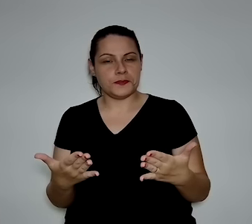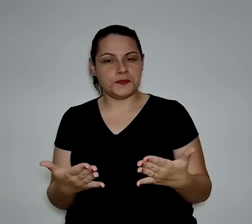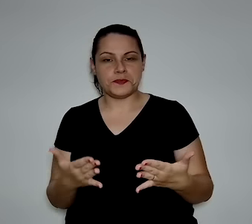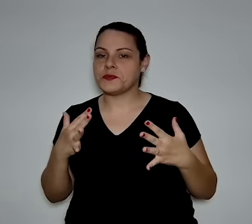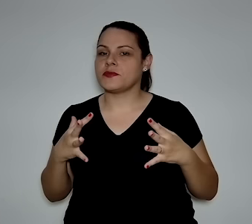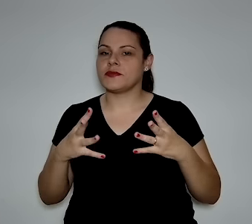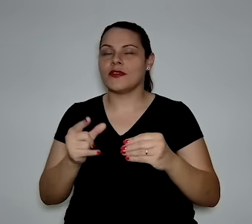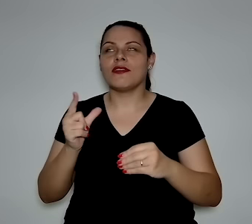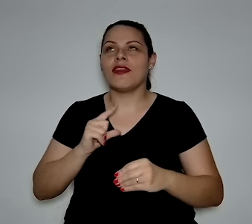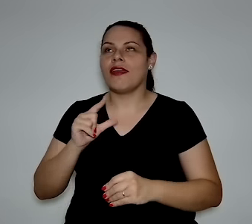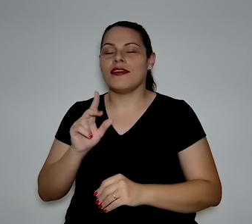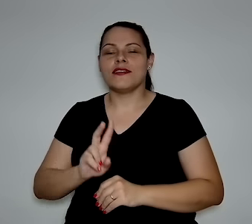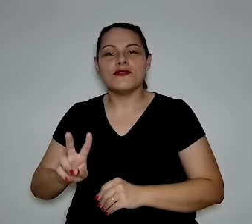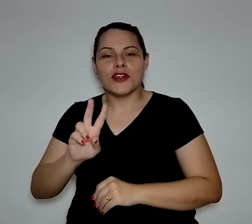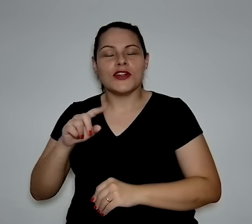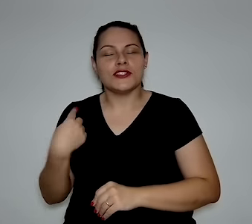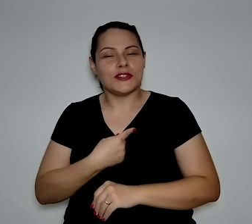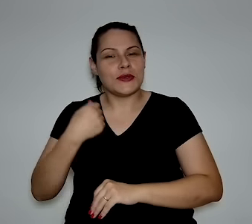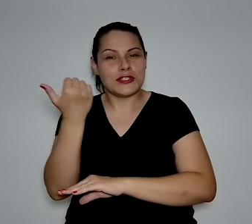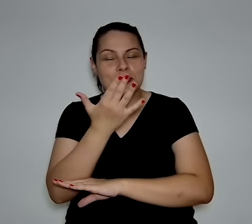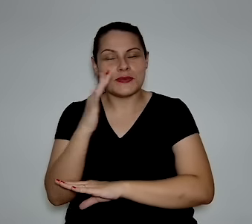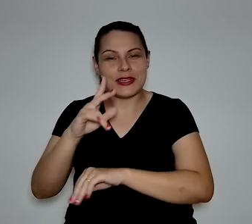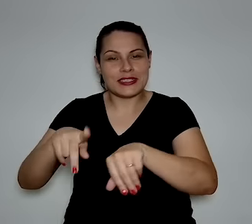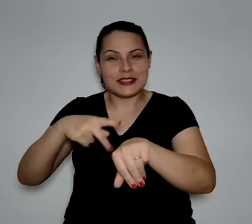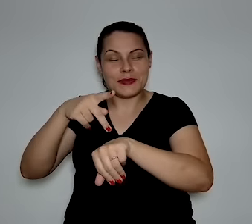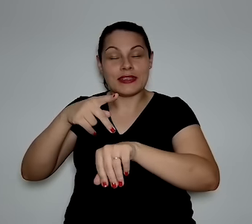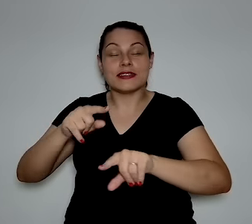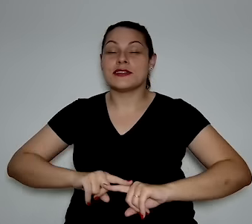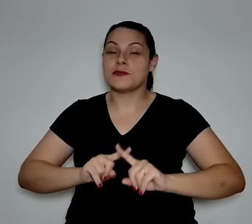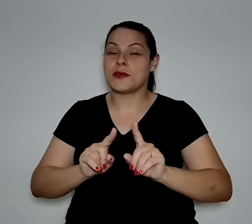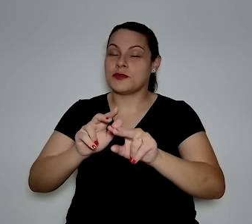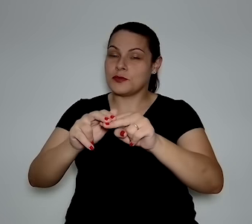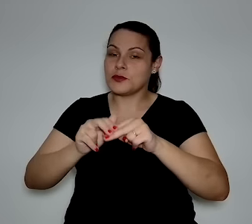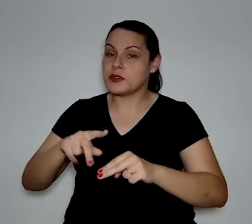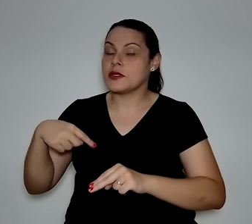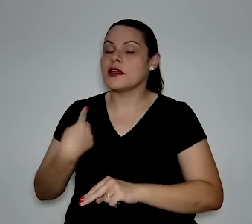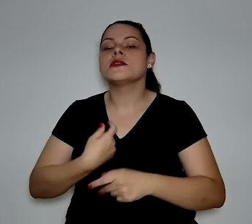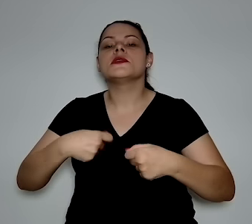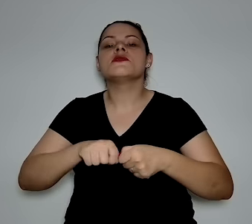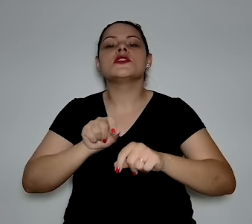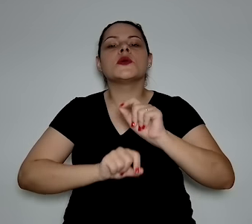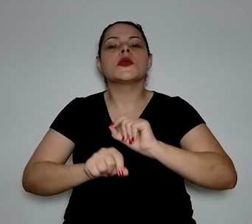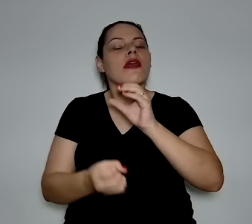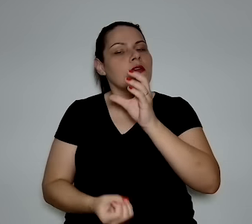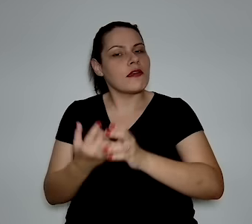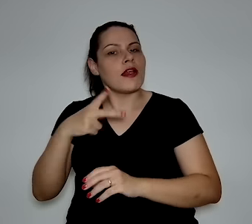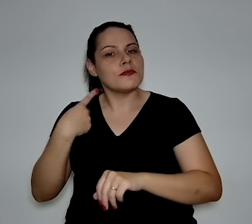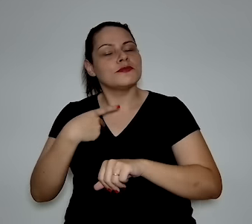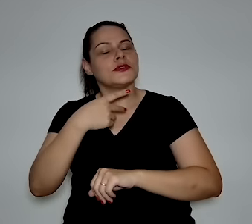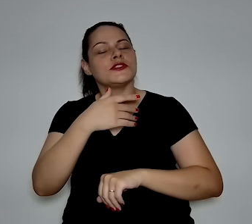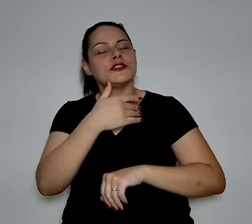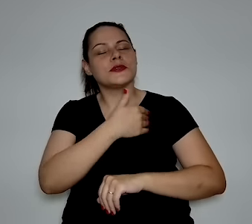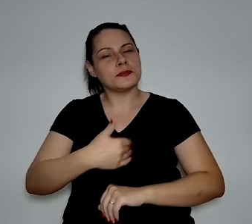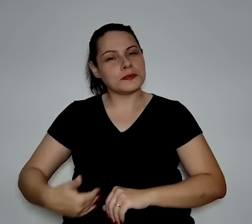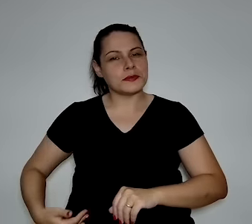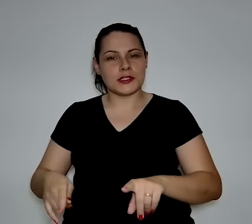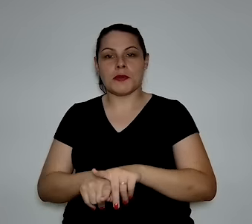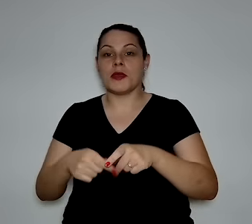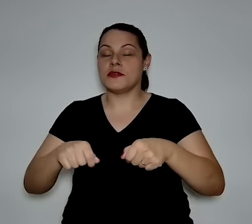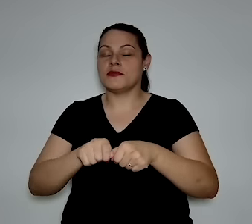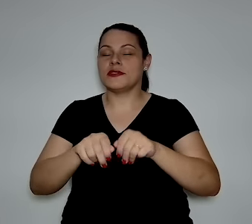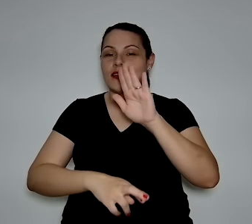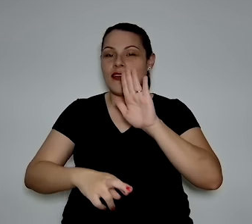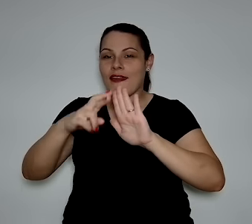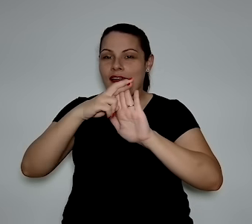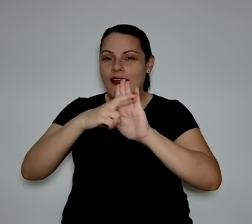Então, essa é a riqueza do nosso país. Agora, para isso, nós precisamos de política pública. Nós precisamos